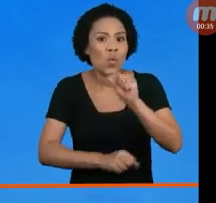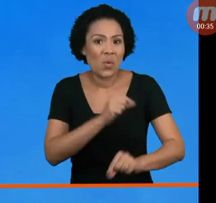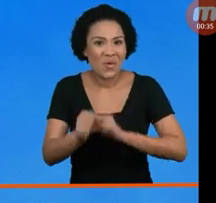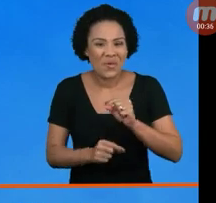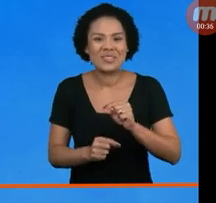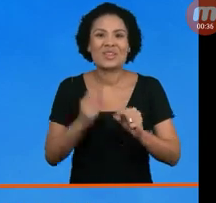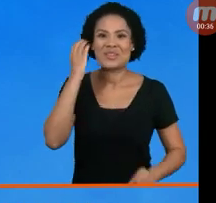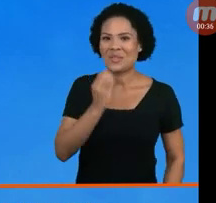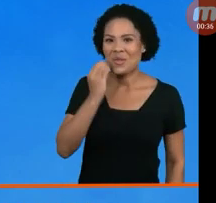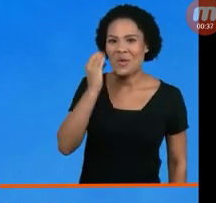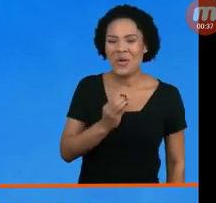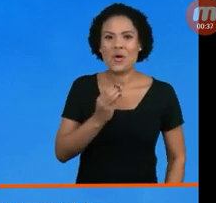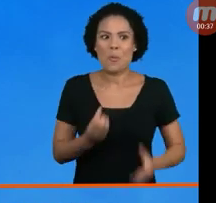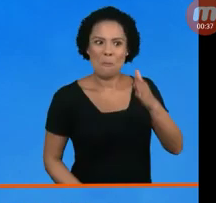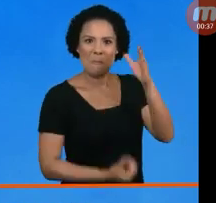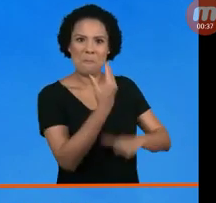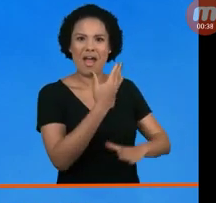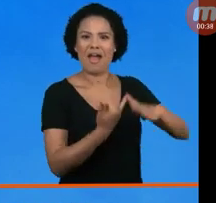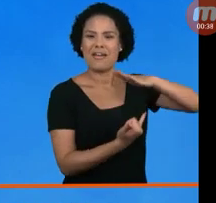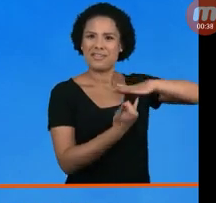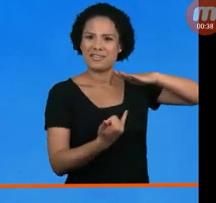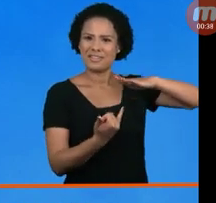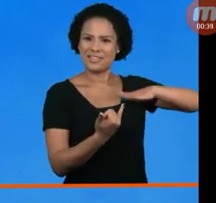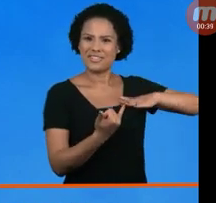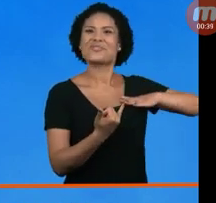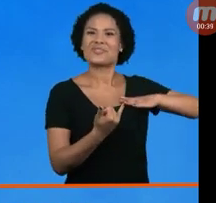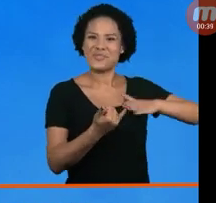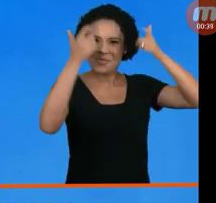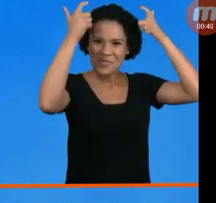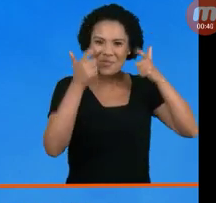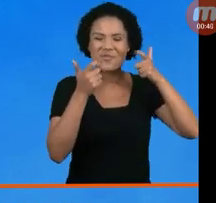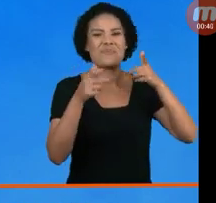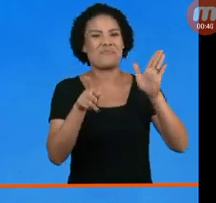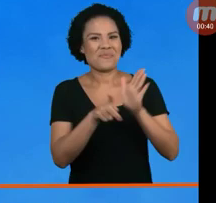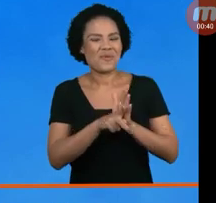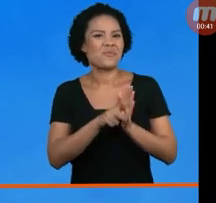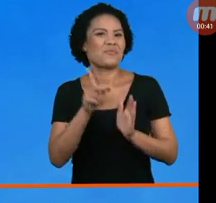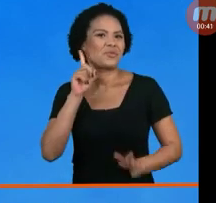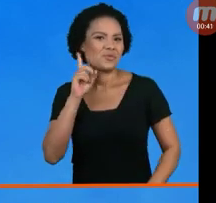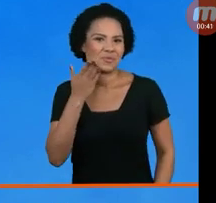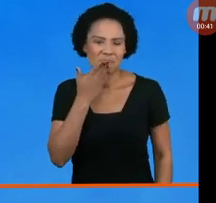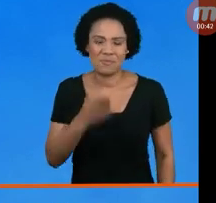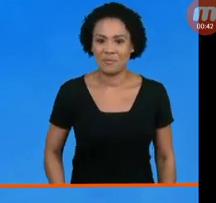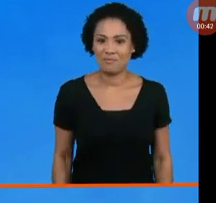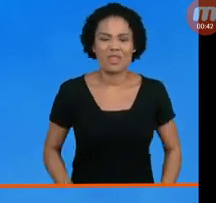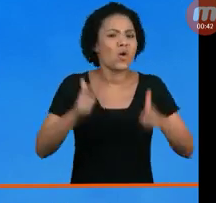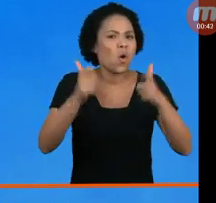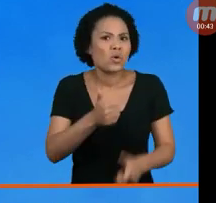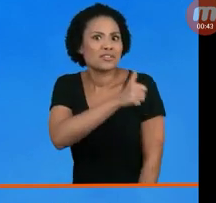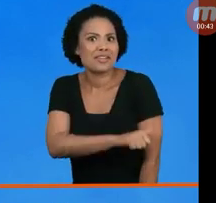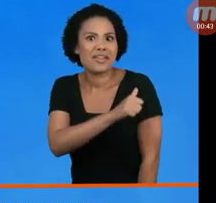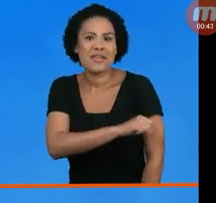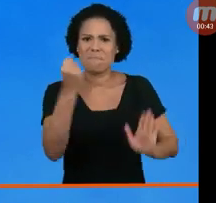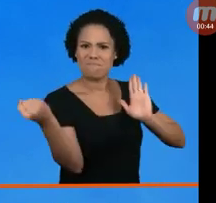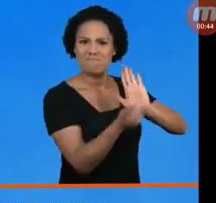inaugurado pelo então imperador Dom Pedro II o Instituto Imperial de Surdos Mutos. O instituto, com sede no Rio de Janeiro,